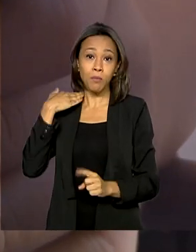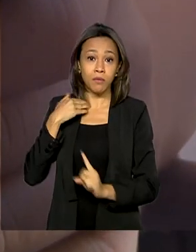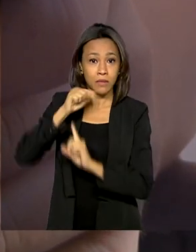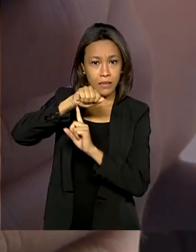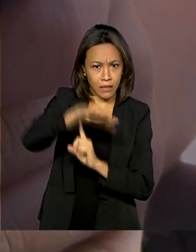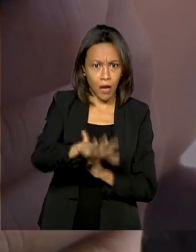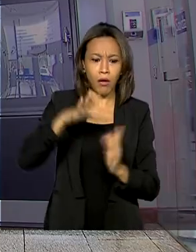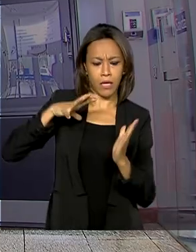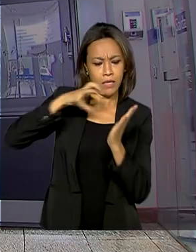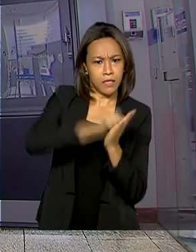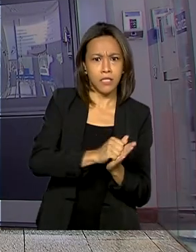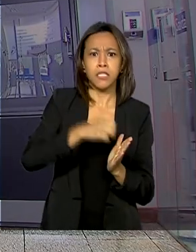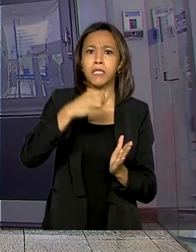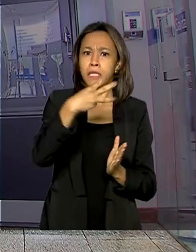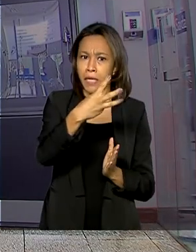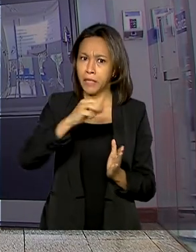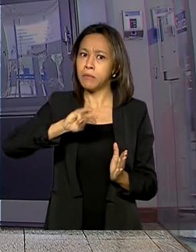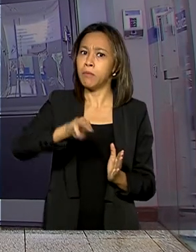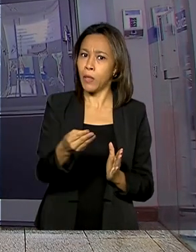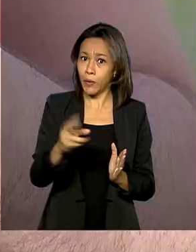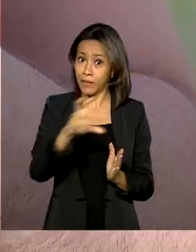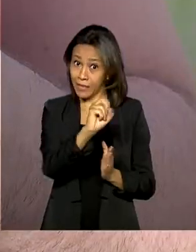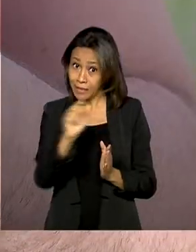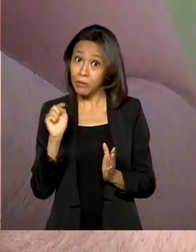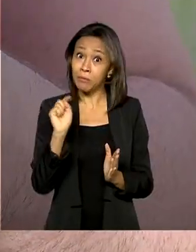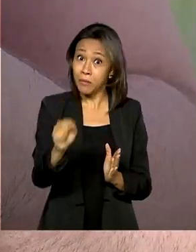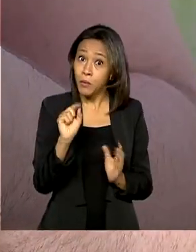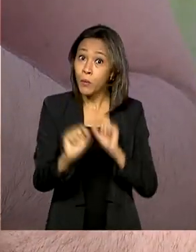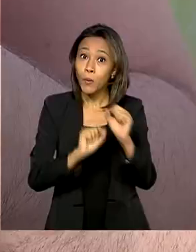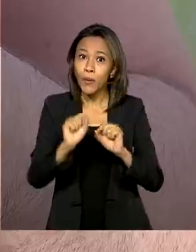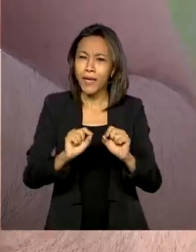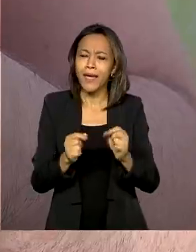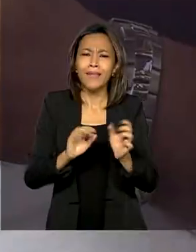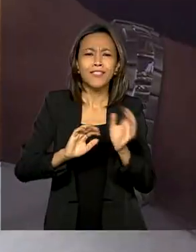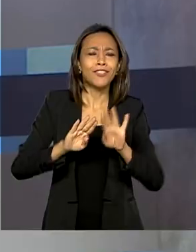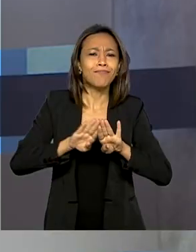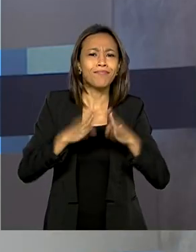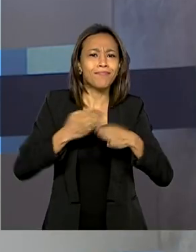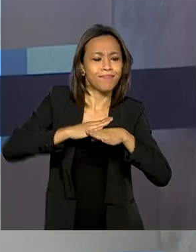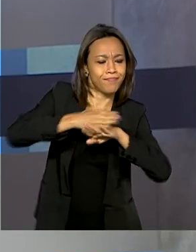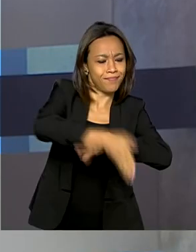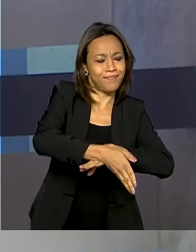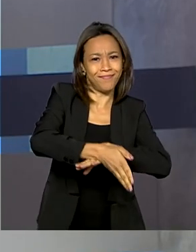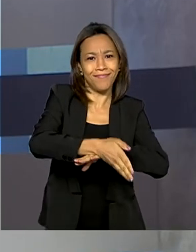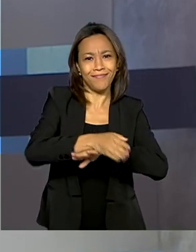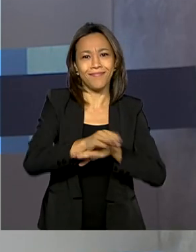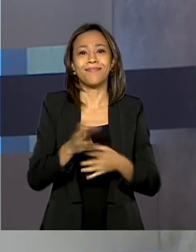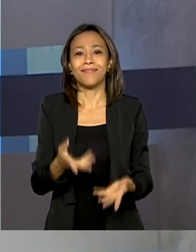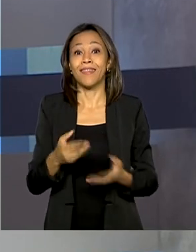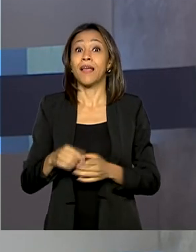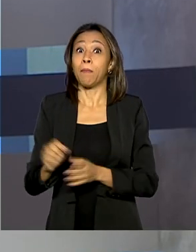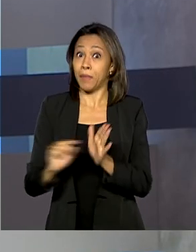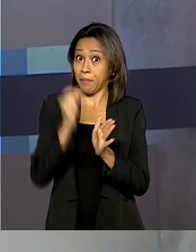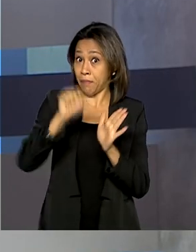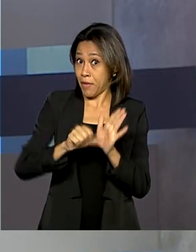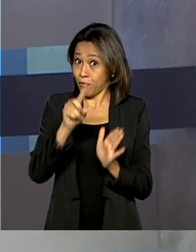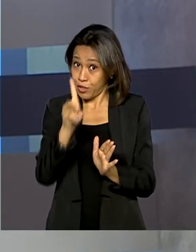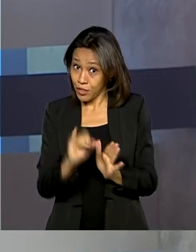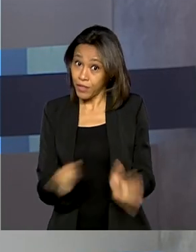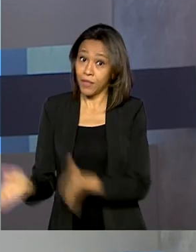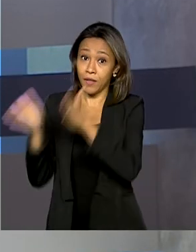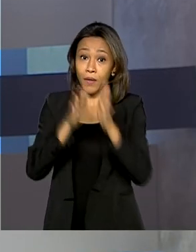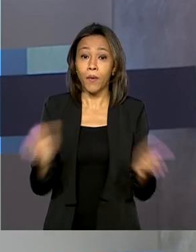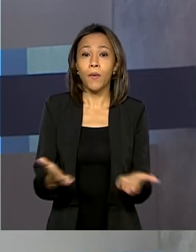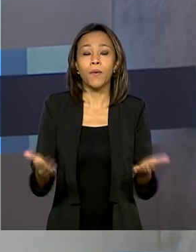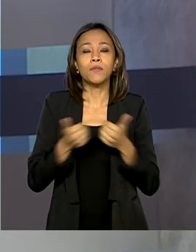mais de 3 milhões e meio de chaves digitais no primeiro dia de cadastro. E veja também, começam hoje as